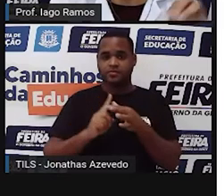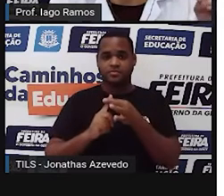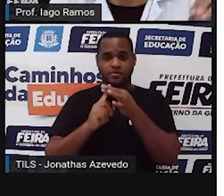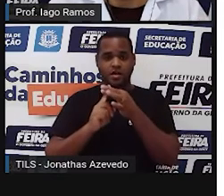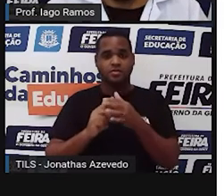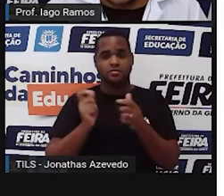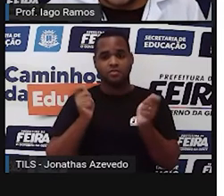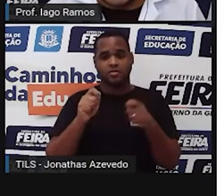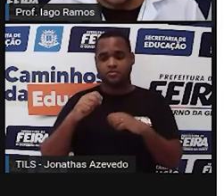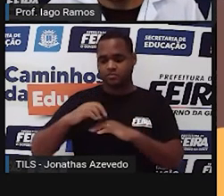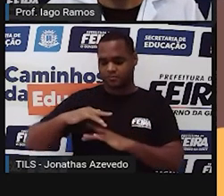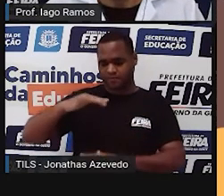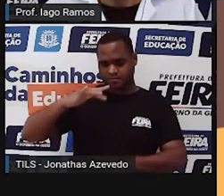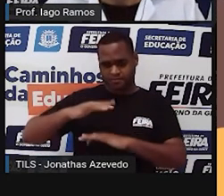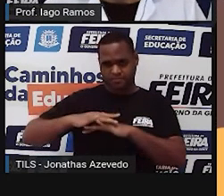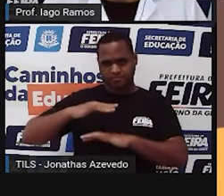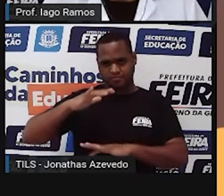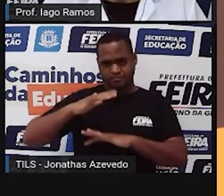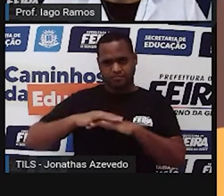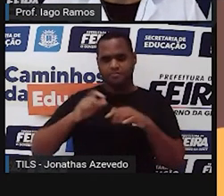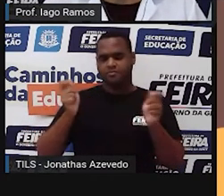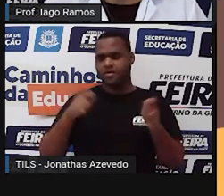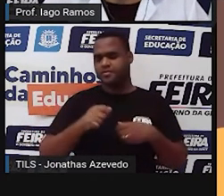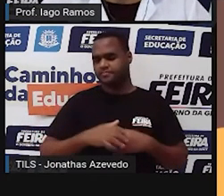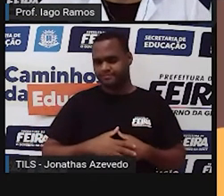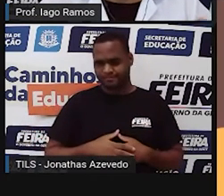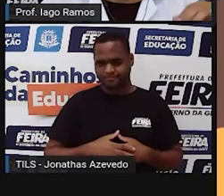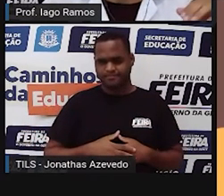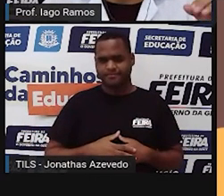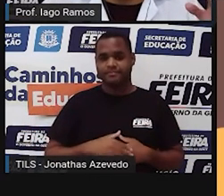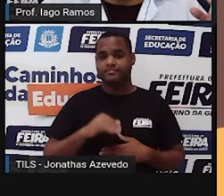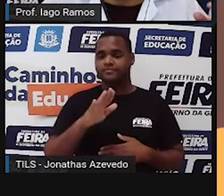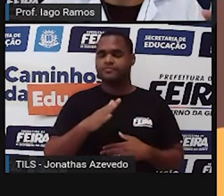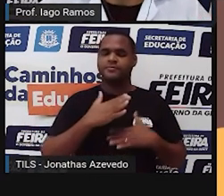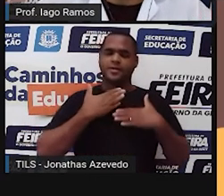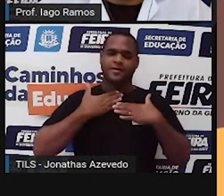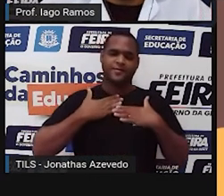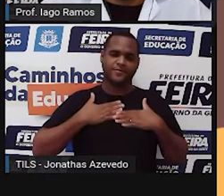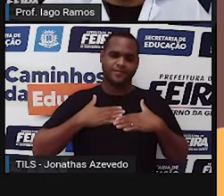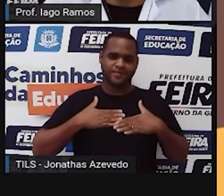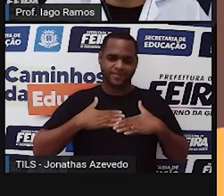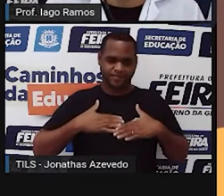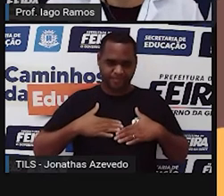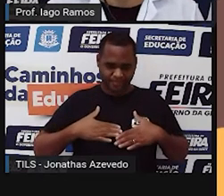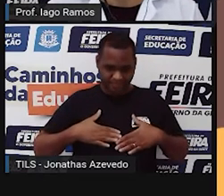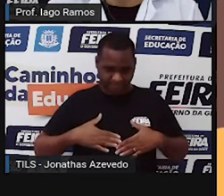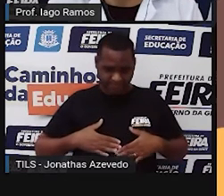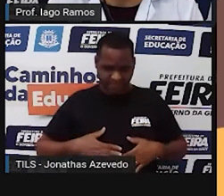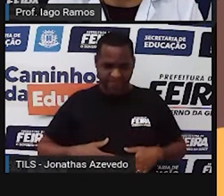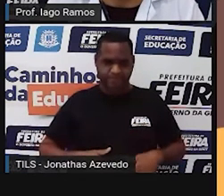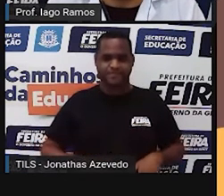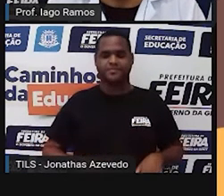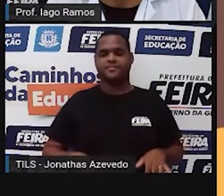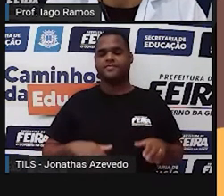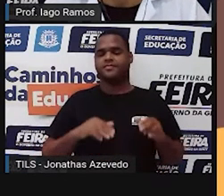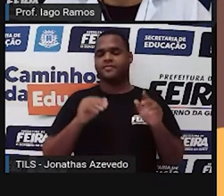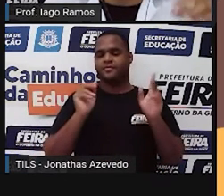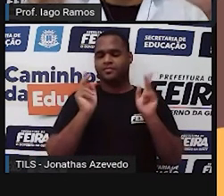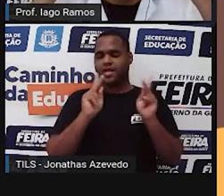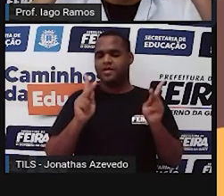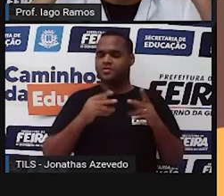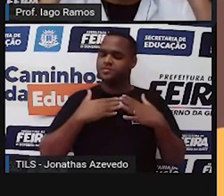medida de volume, tá? Mas, vamos fazer assim, ó. Vamos respirar um pouquinho, né?